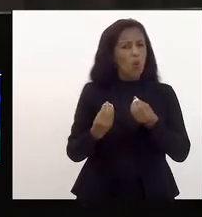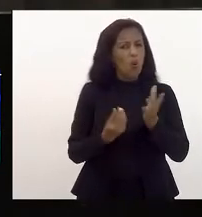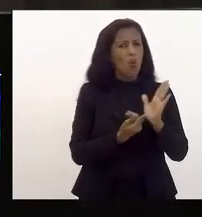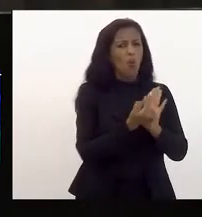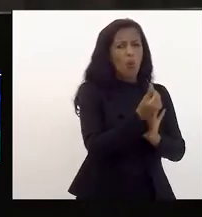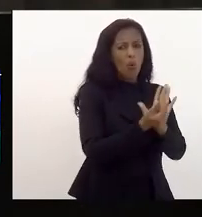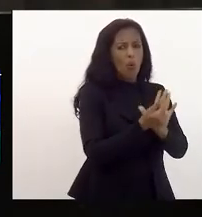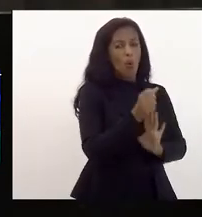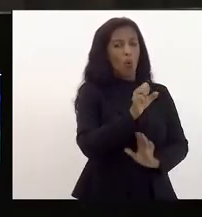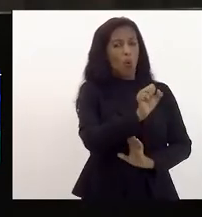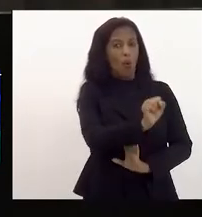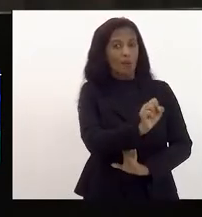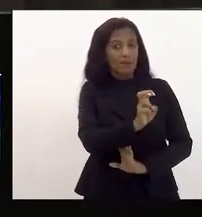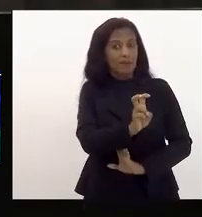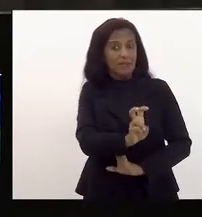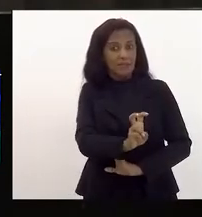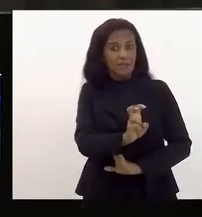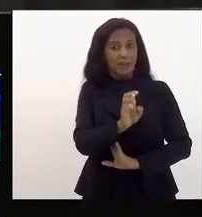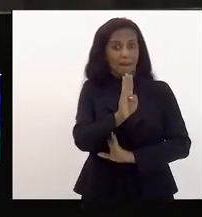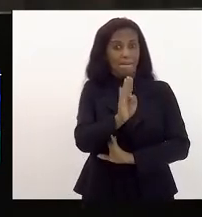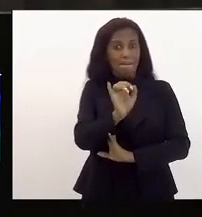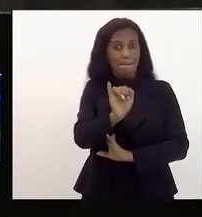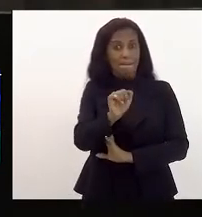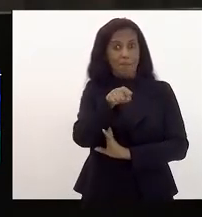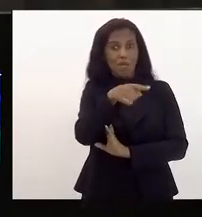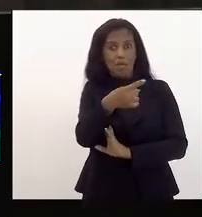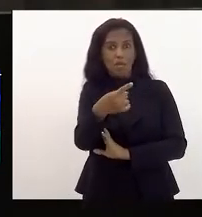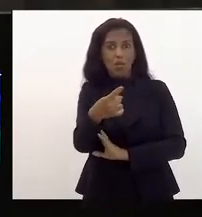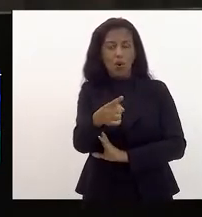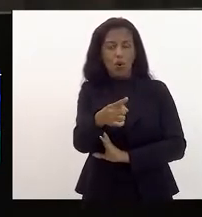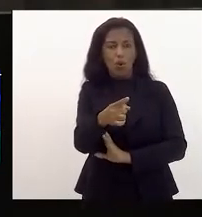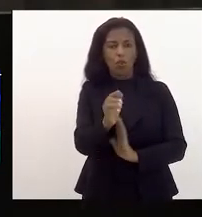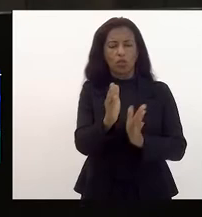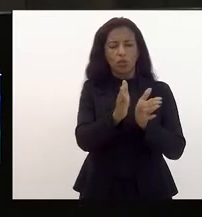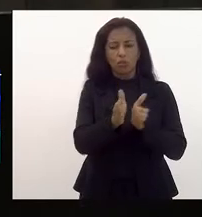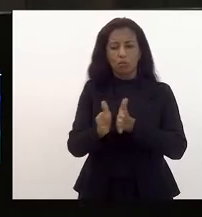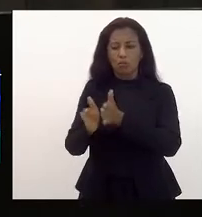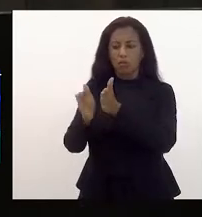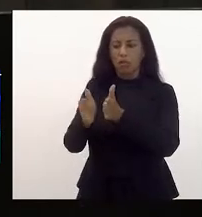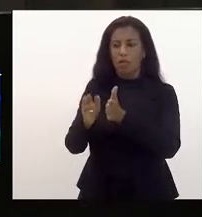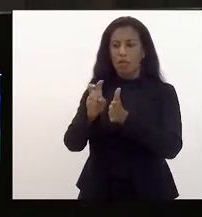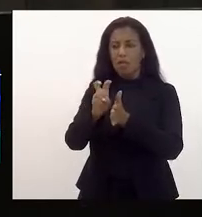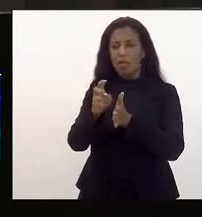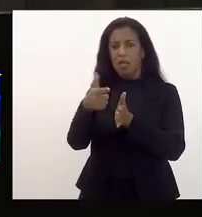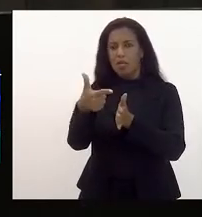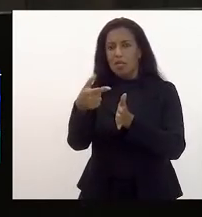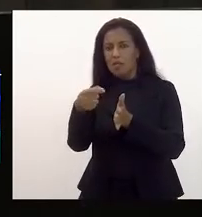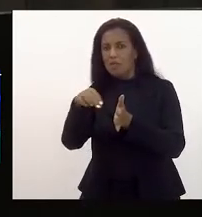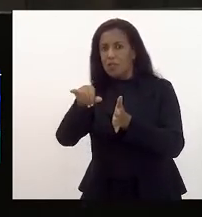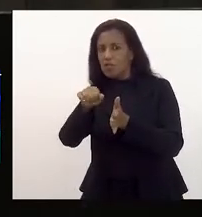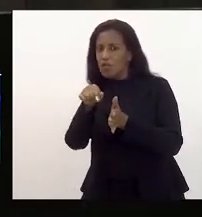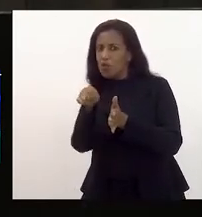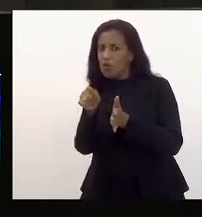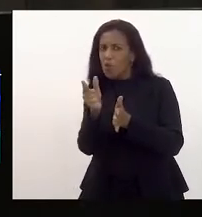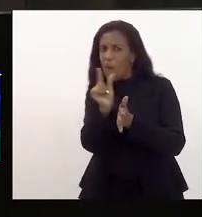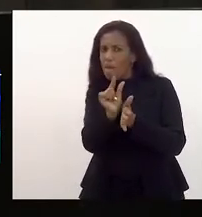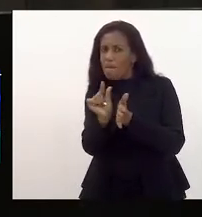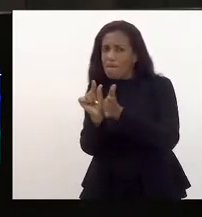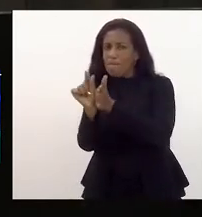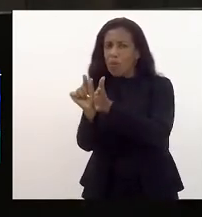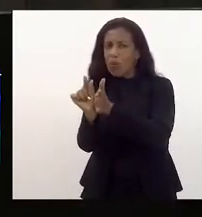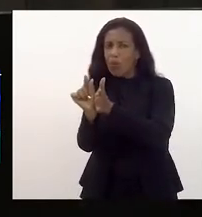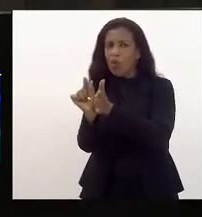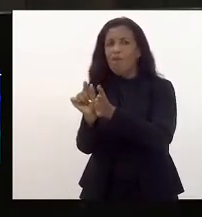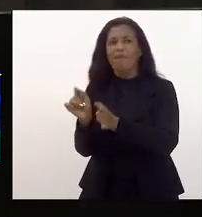85 bilhões compreende apenas 520 mil para o que é a maior parte da